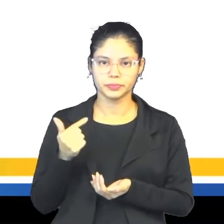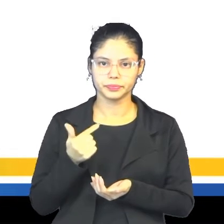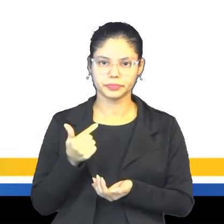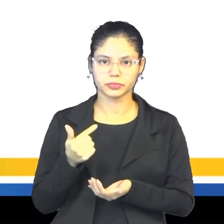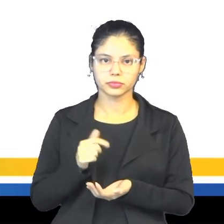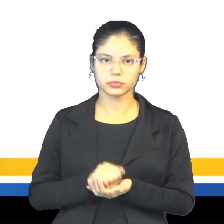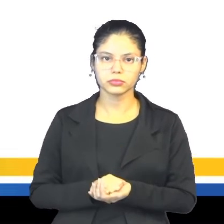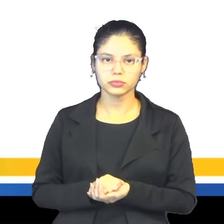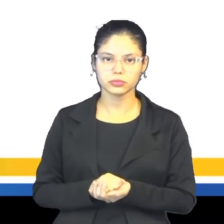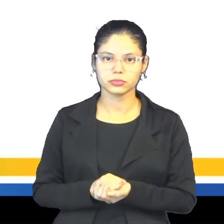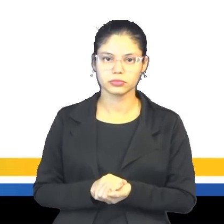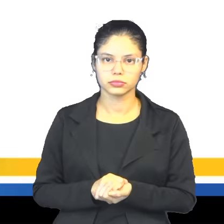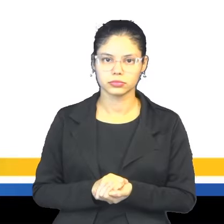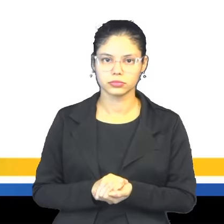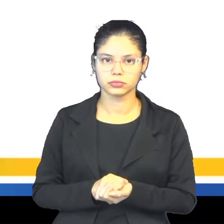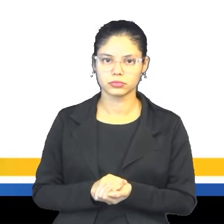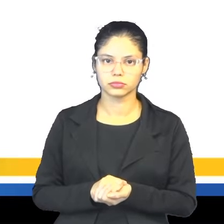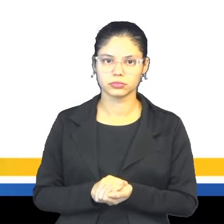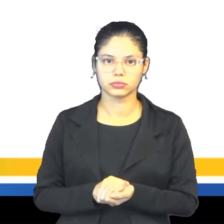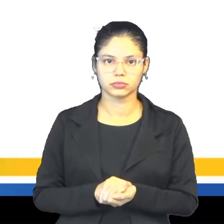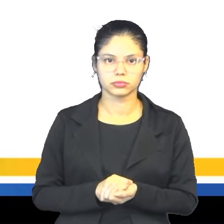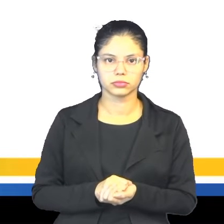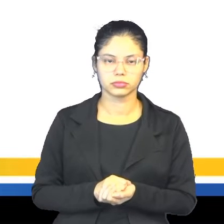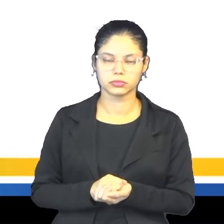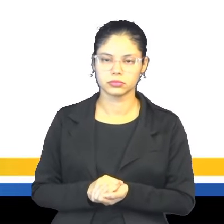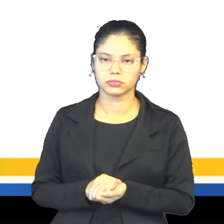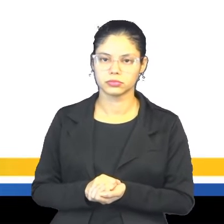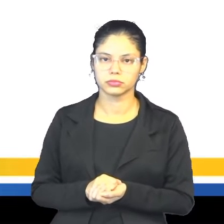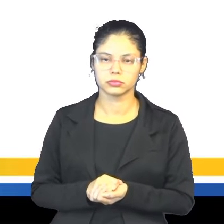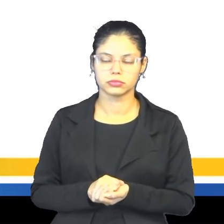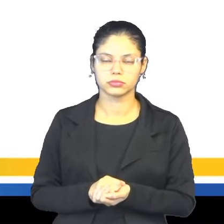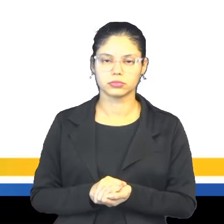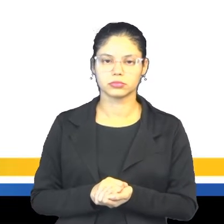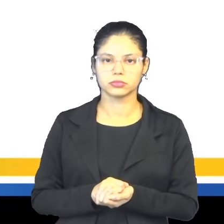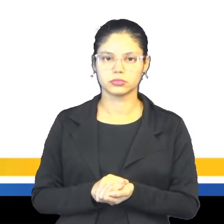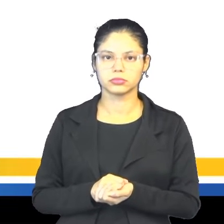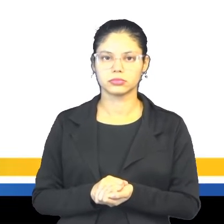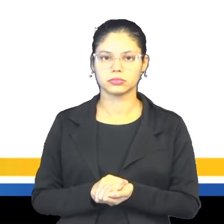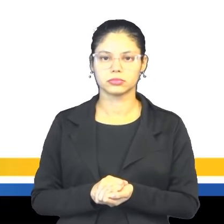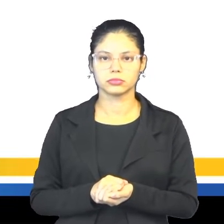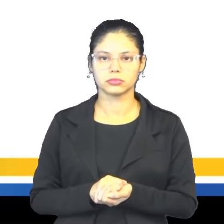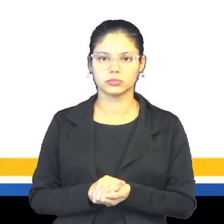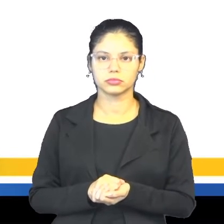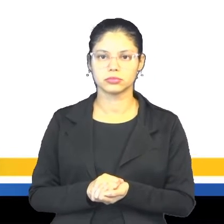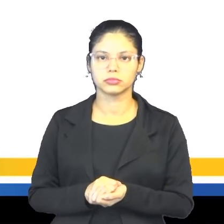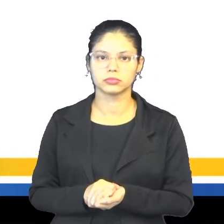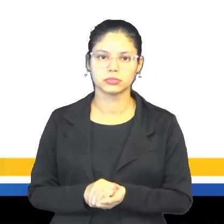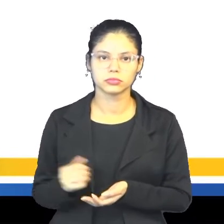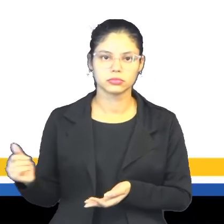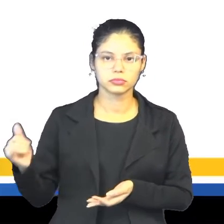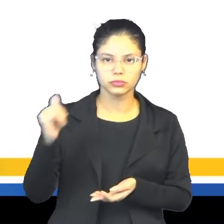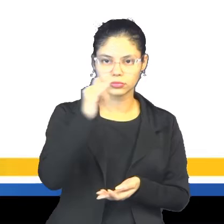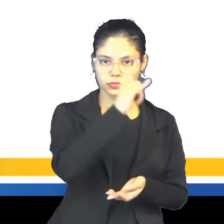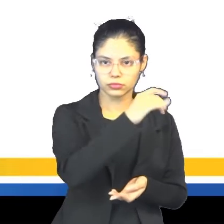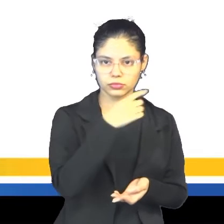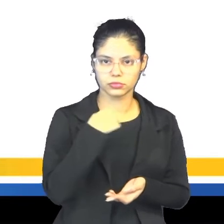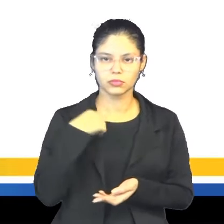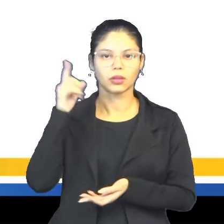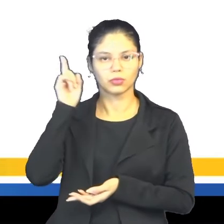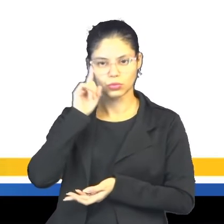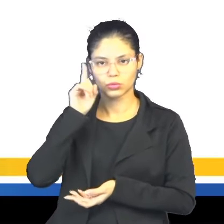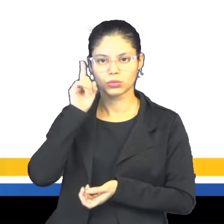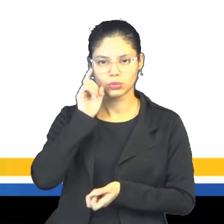Nós temos também ali a imagem de um avião, né, que indica a viagem também, né, no caso, eu viajo todo